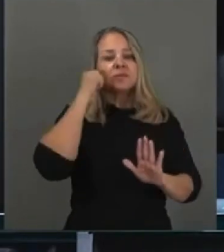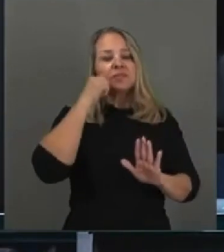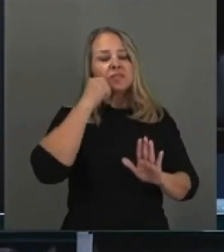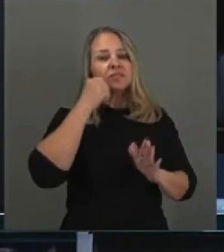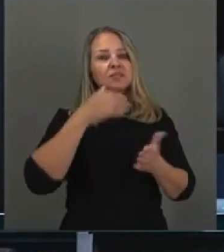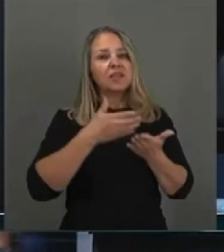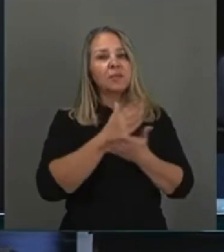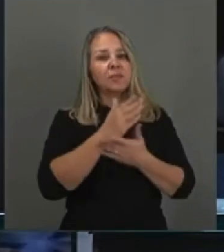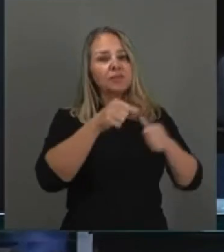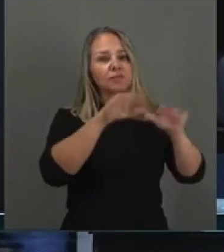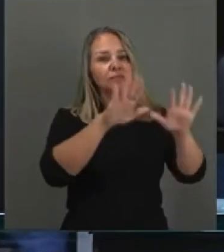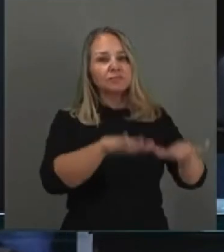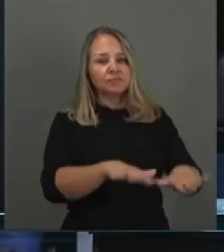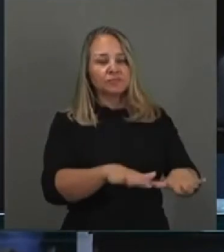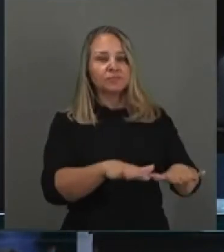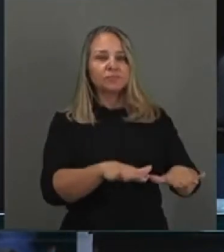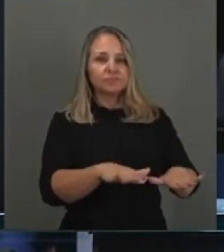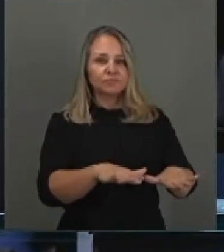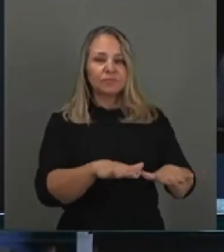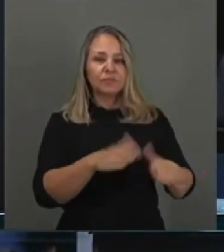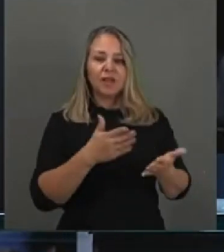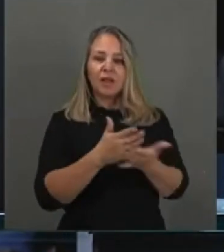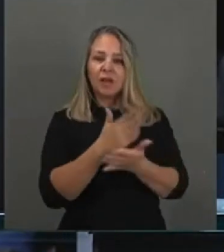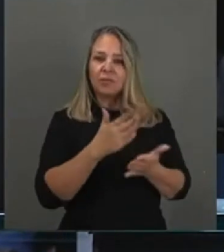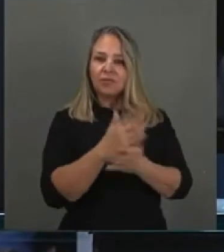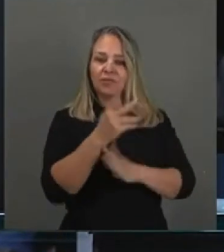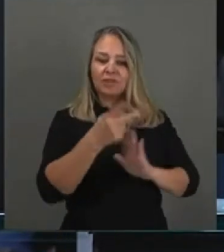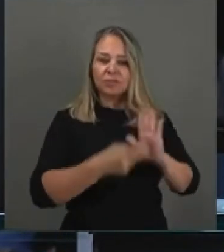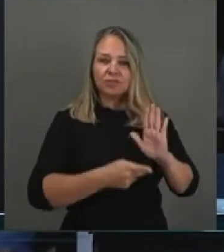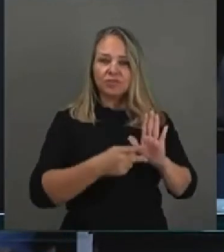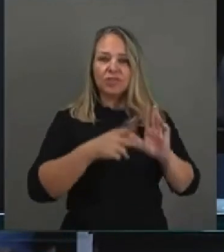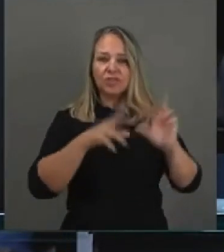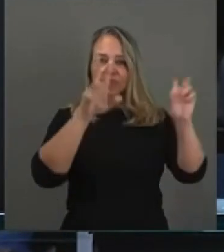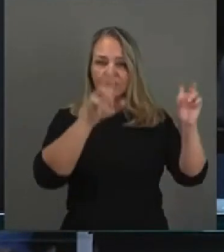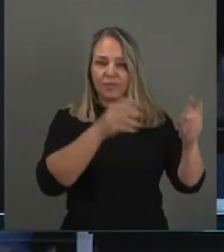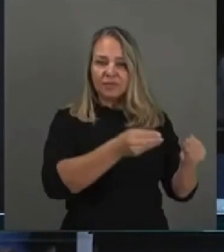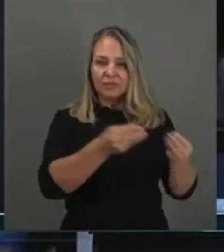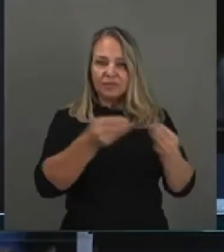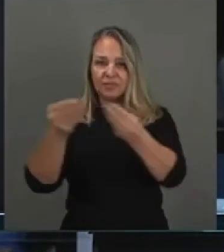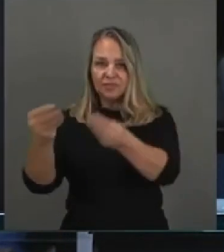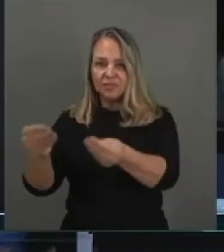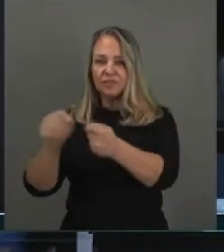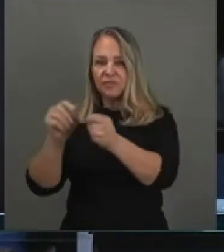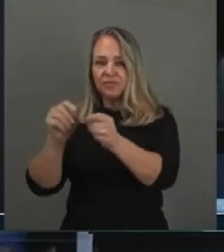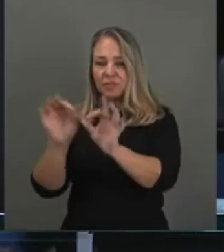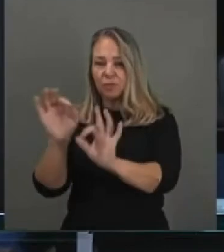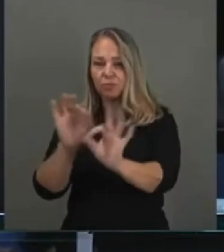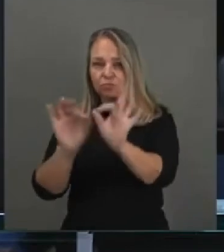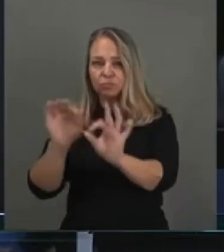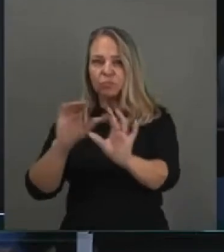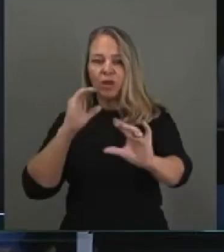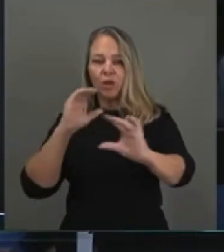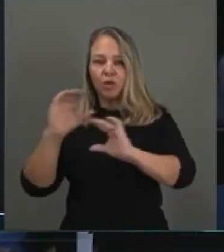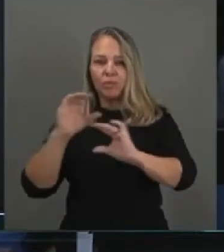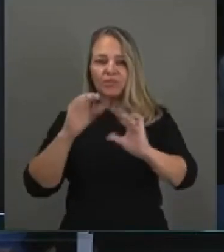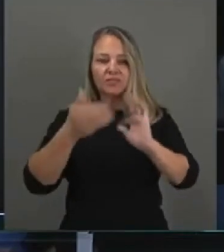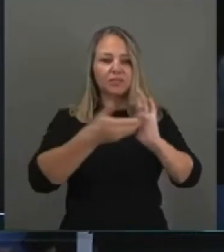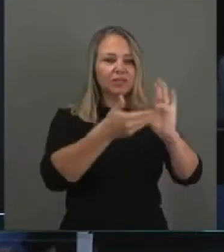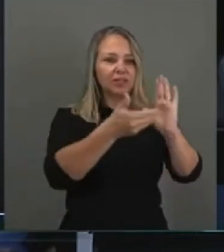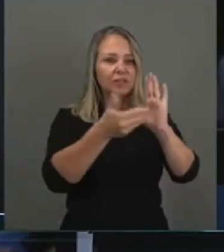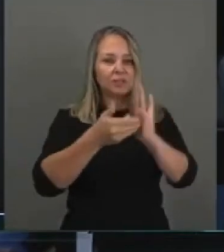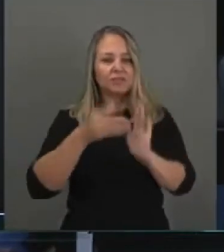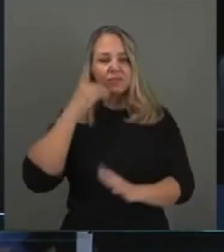aprovam permaneçam como se encontram. Aprovado o projeto, a matéria vai à sanção. Será feita devida a comunicação à Câmara dos